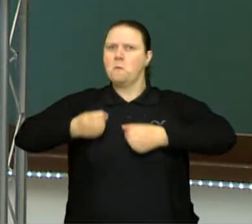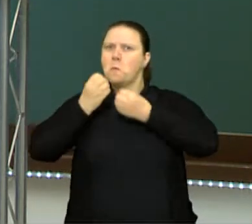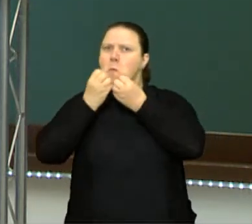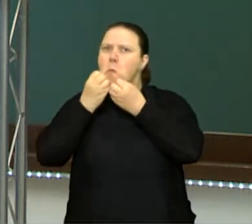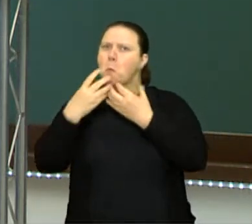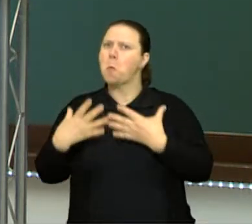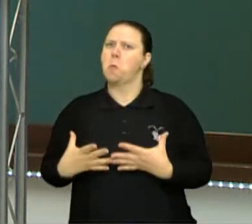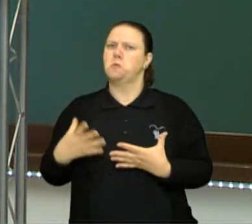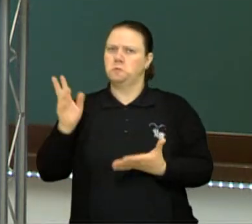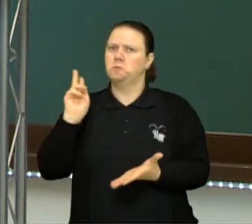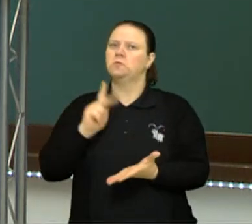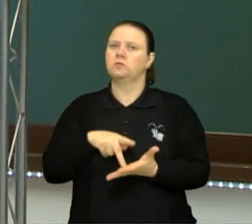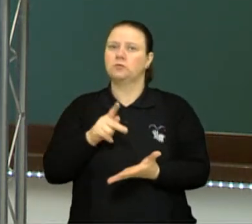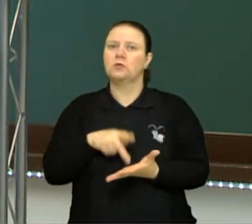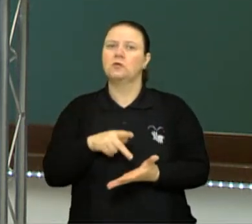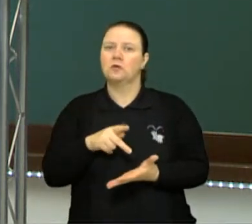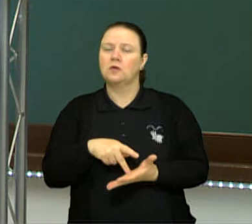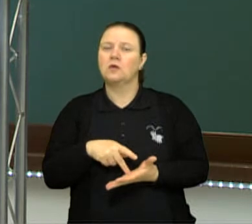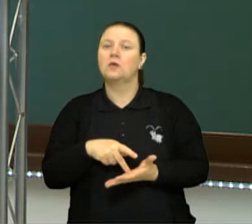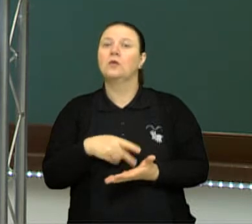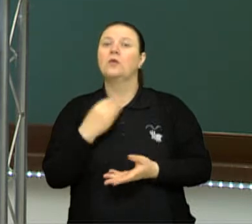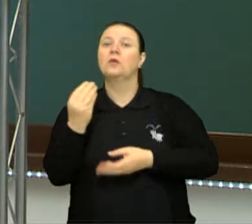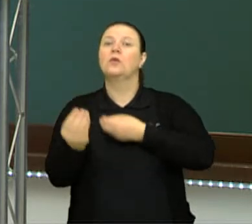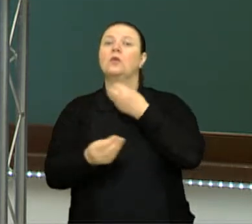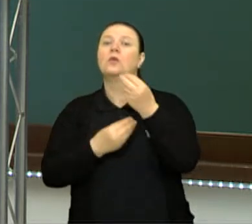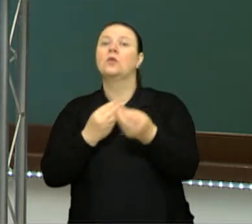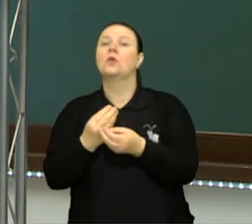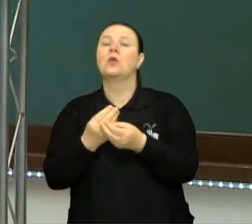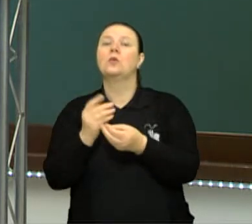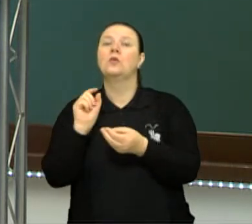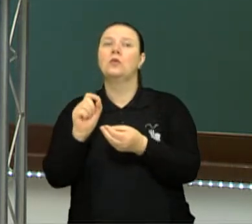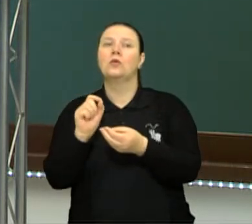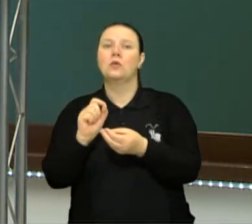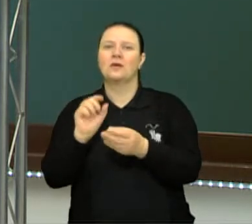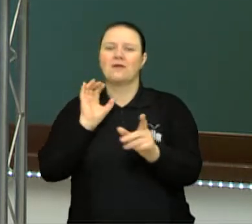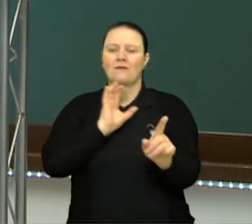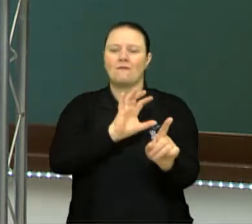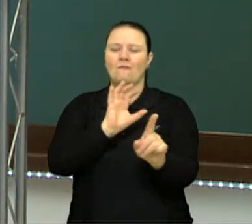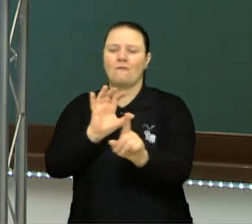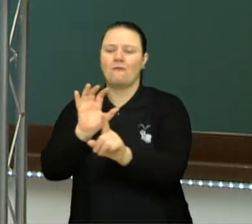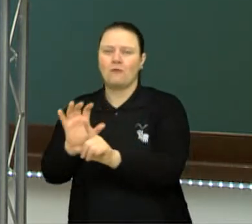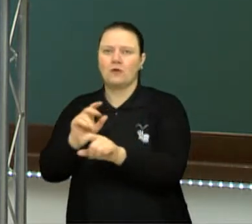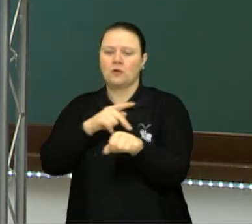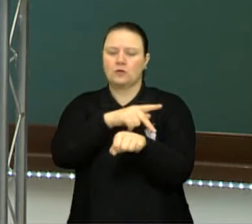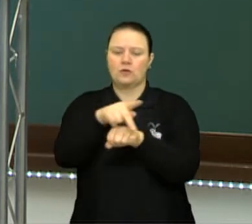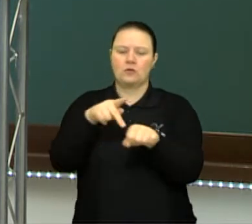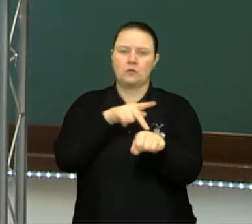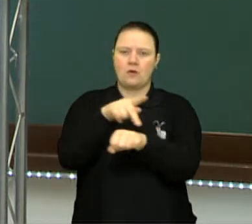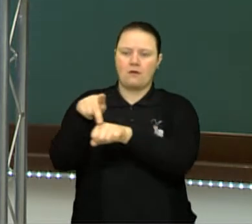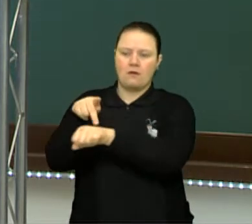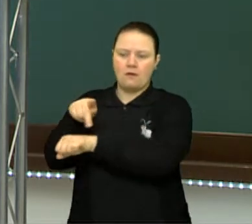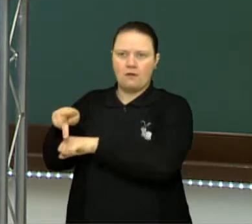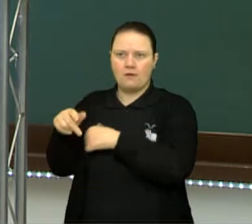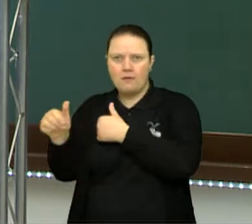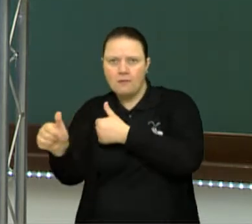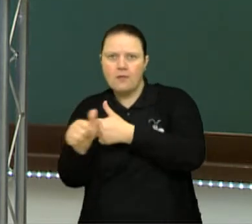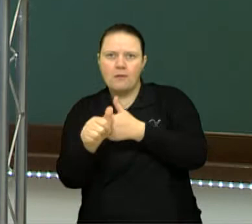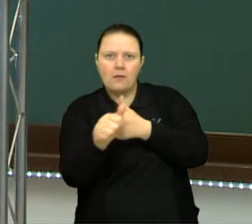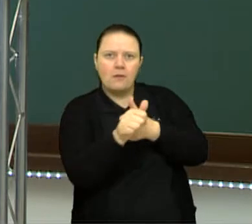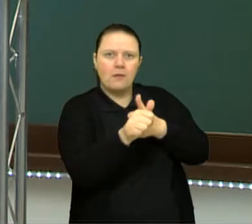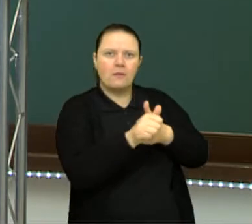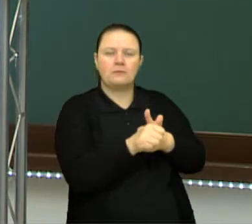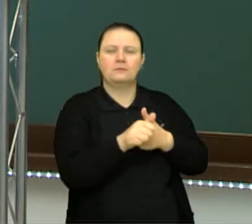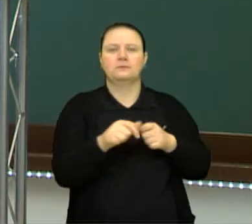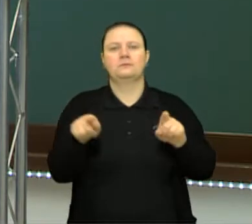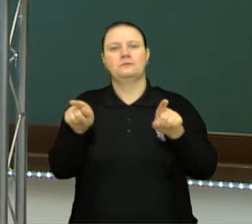do Irã como sendo consolidante da influência dos países vizinhos. Nessa também, não